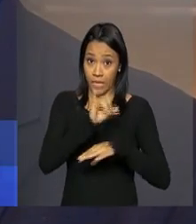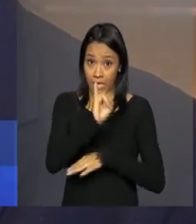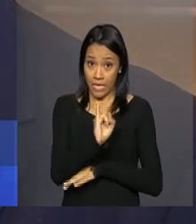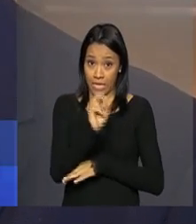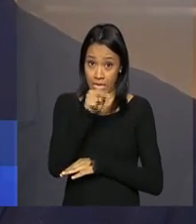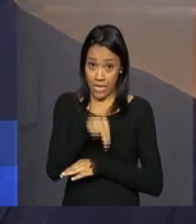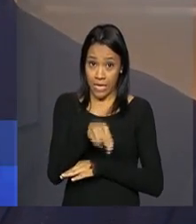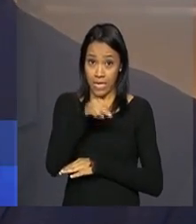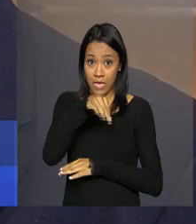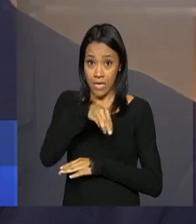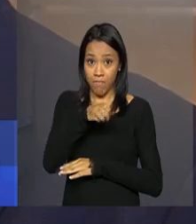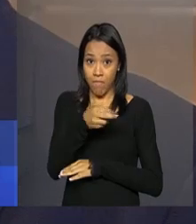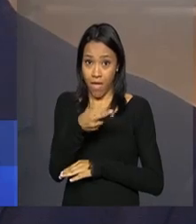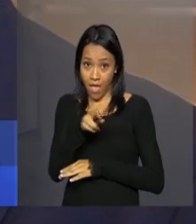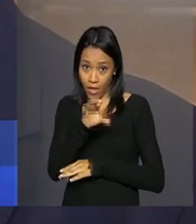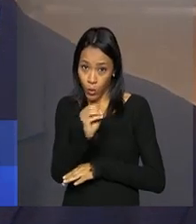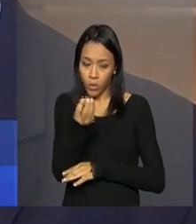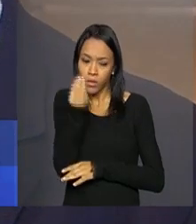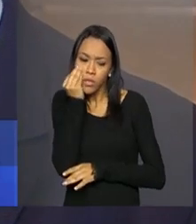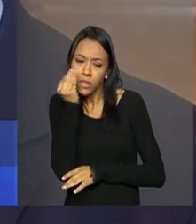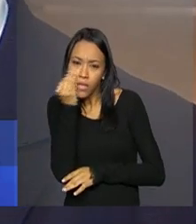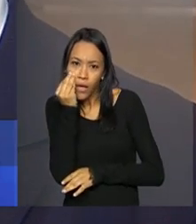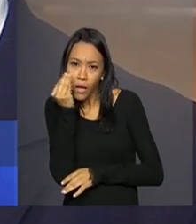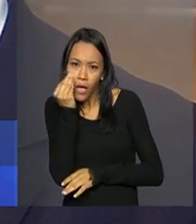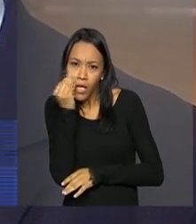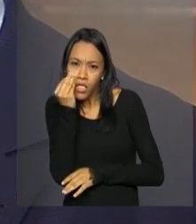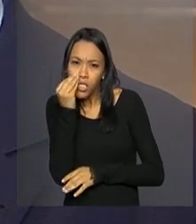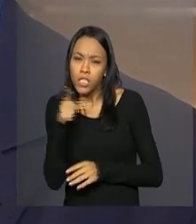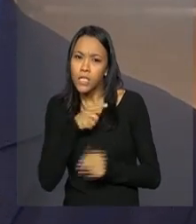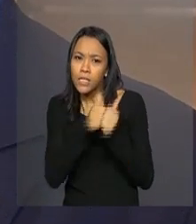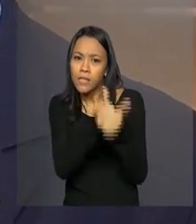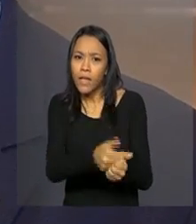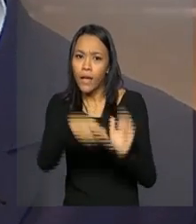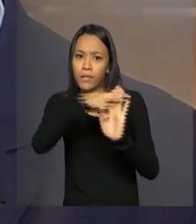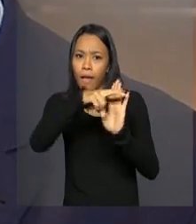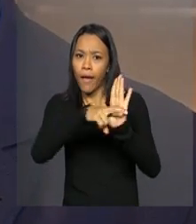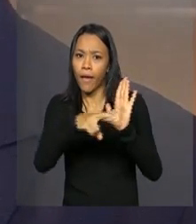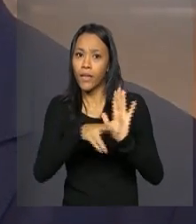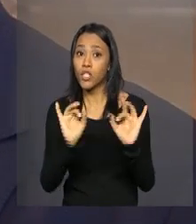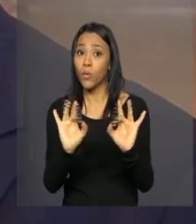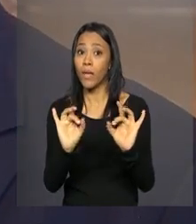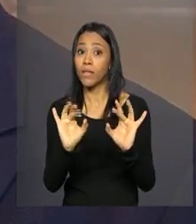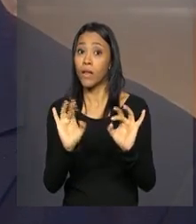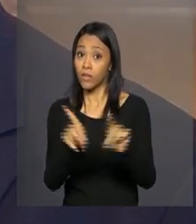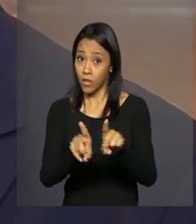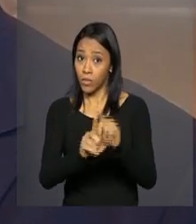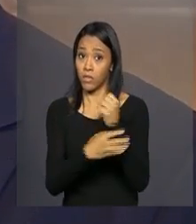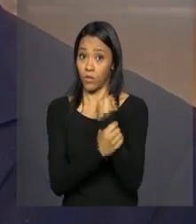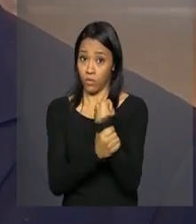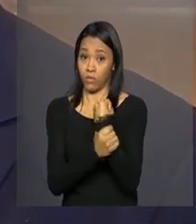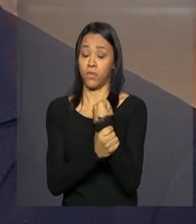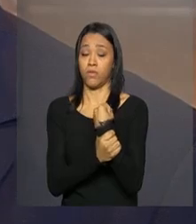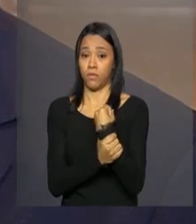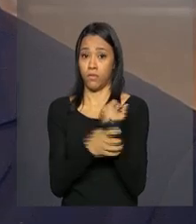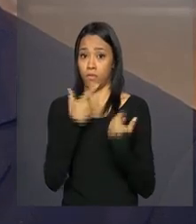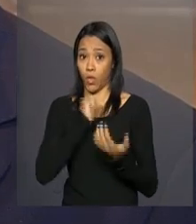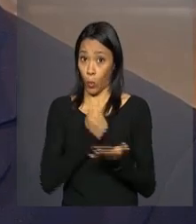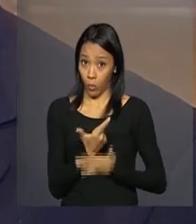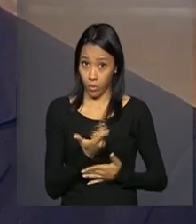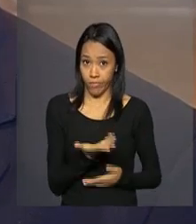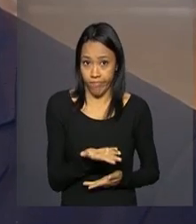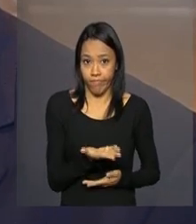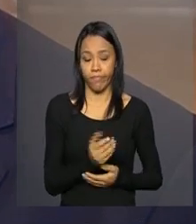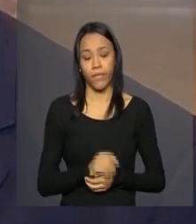para provar quais são aqueles produtos que respondem aos padrões de conformidade necessários para a segurança da população. Então,